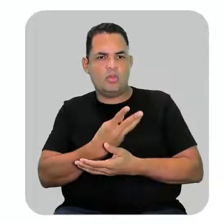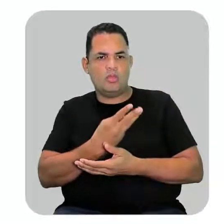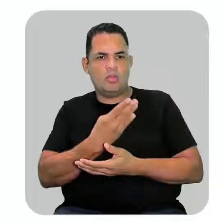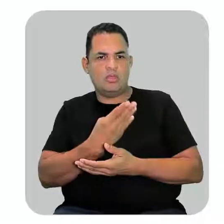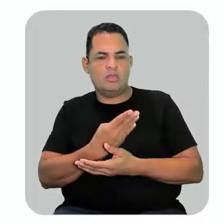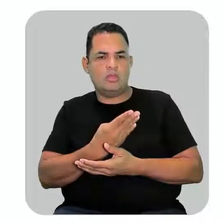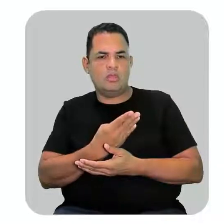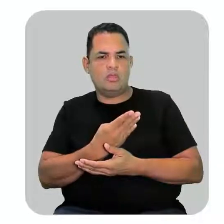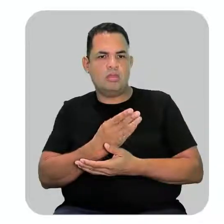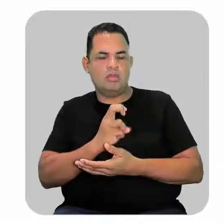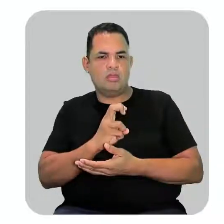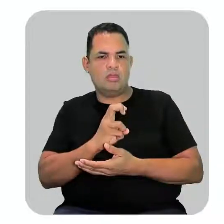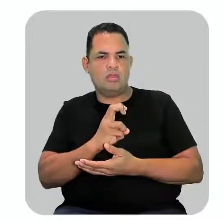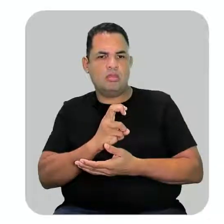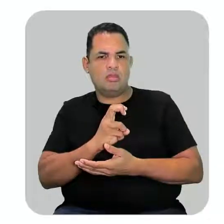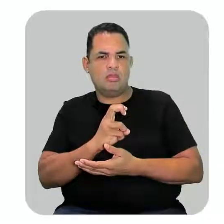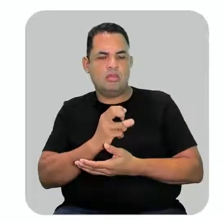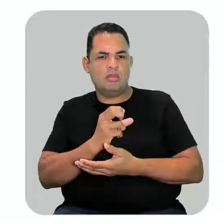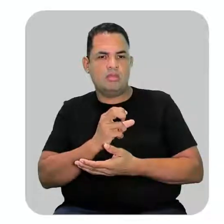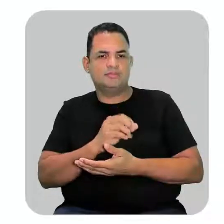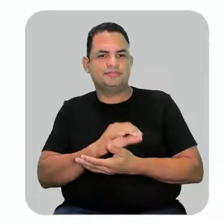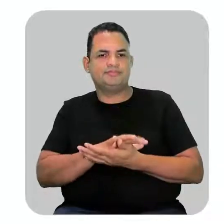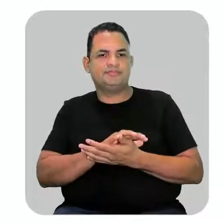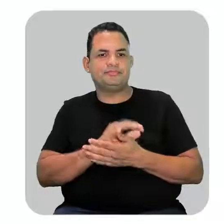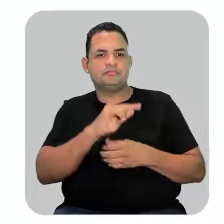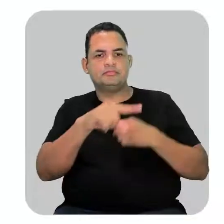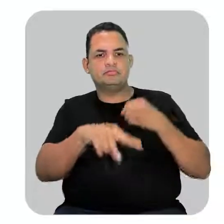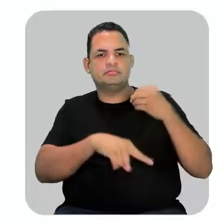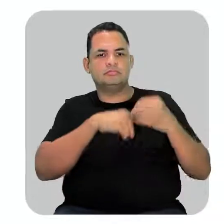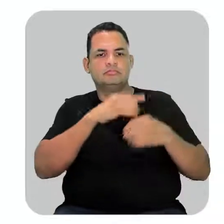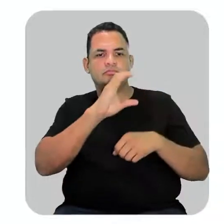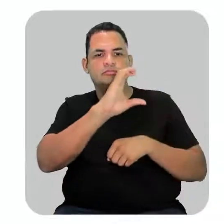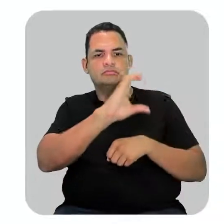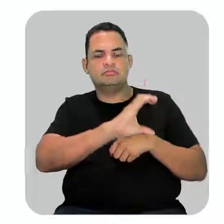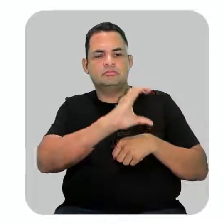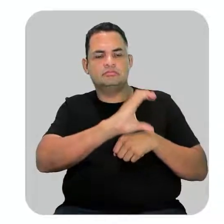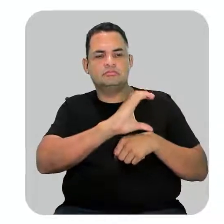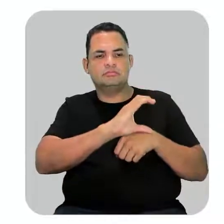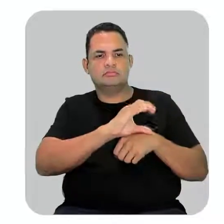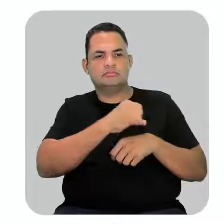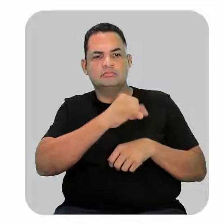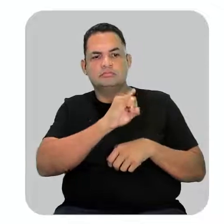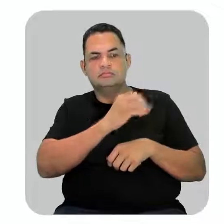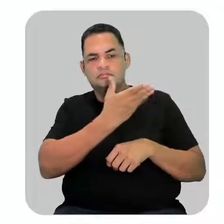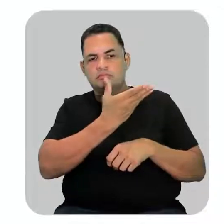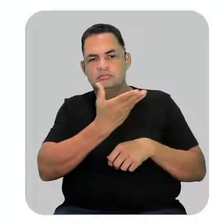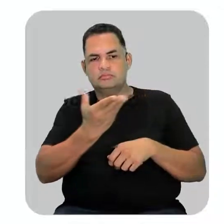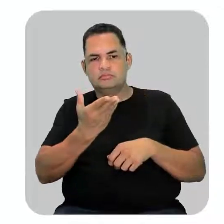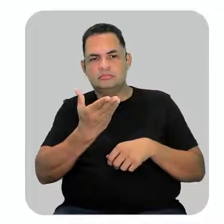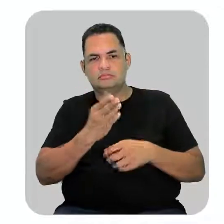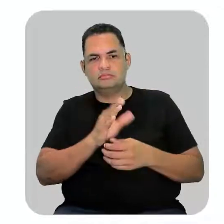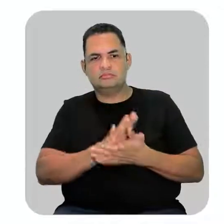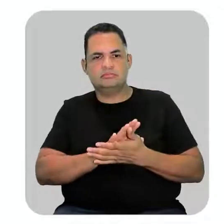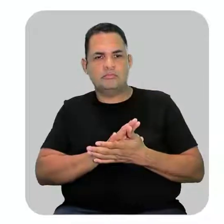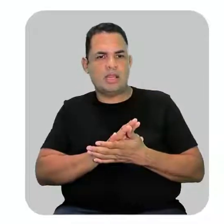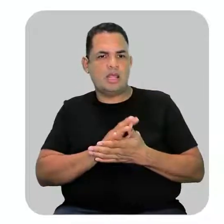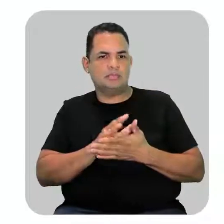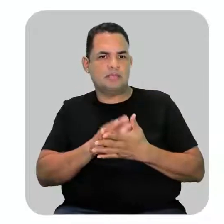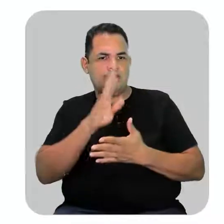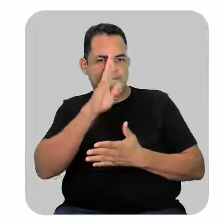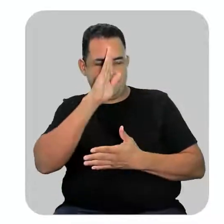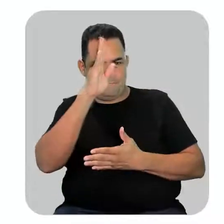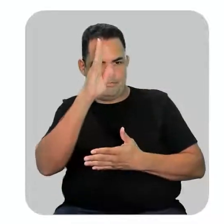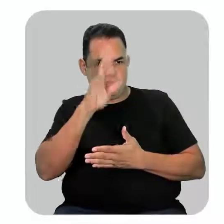4 5 6 átomos de carbono se essa daqui fosse a nossa cadeia principal